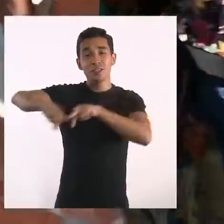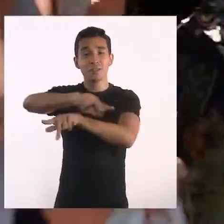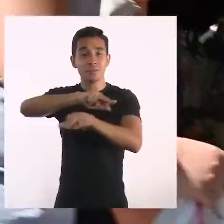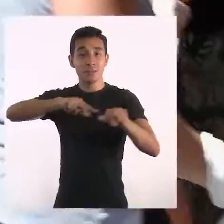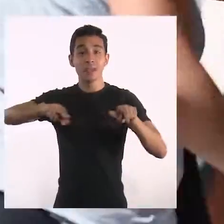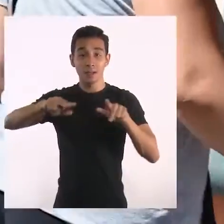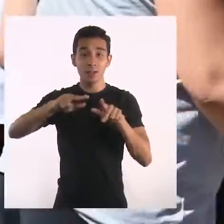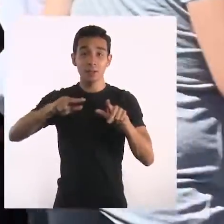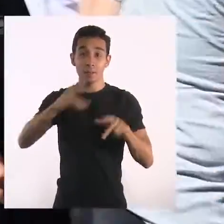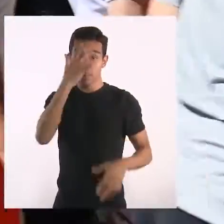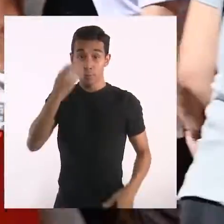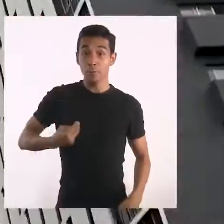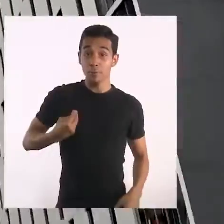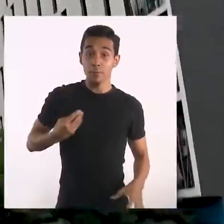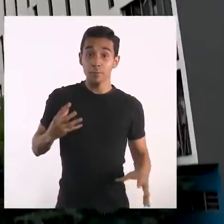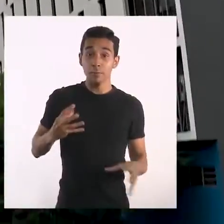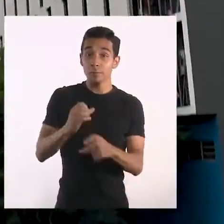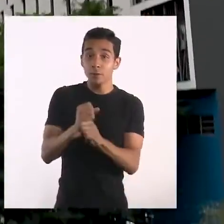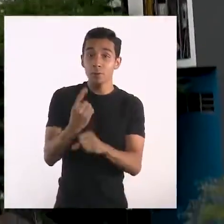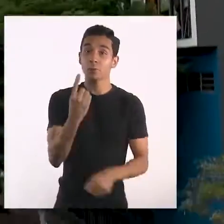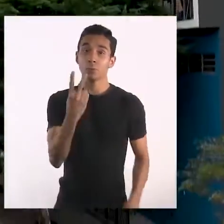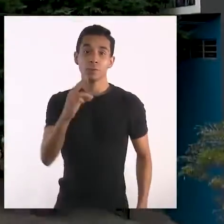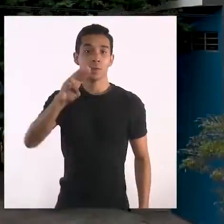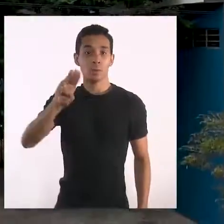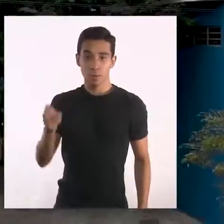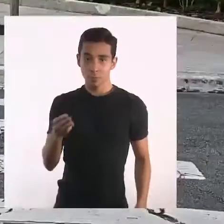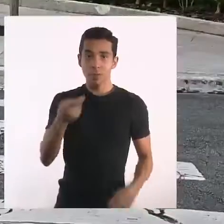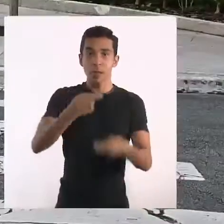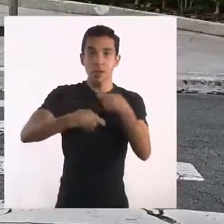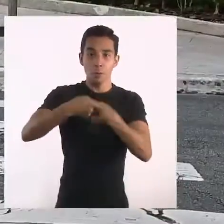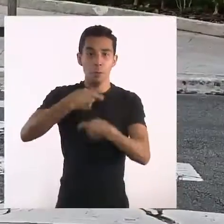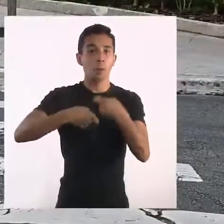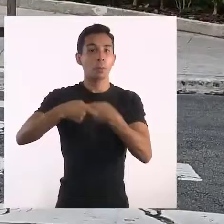12 milhões de habitantes e no seu enorme potencial econômico.